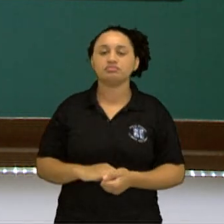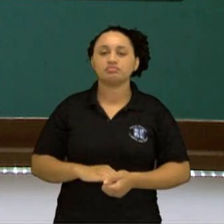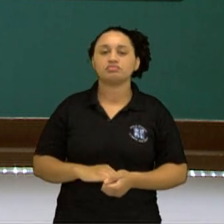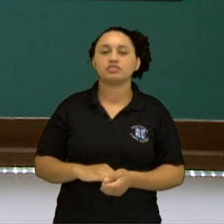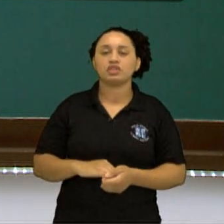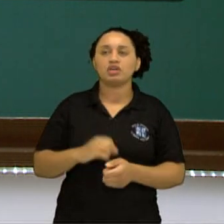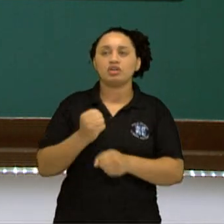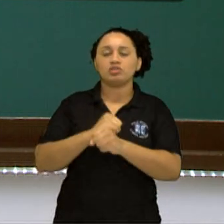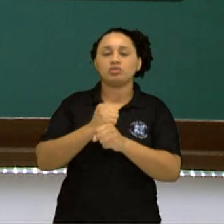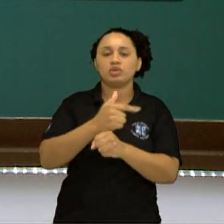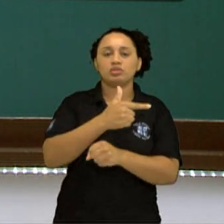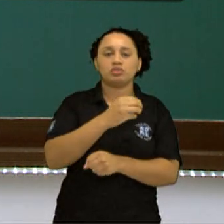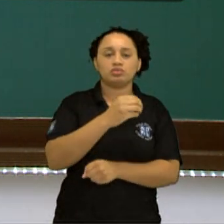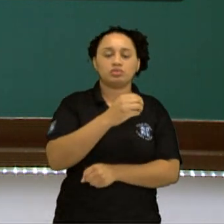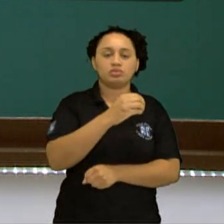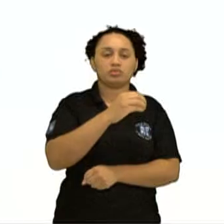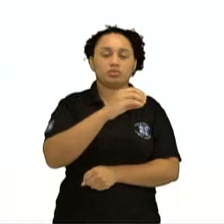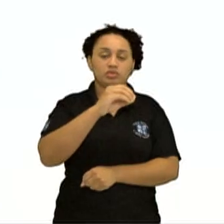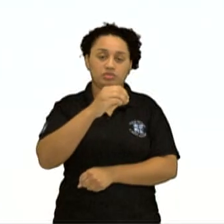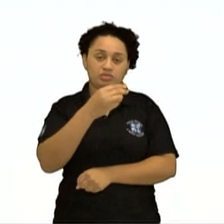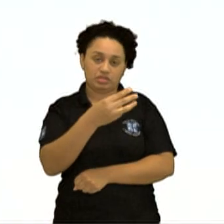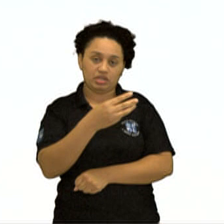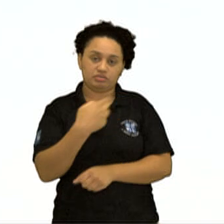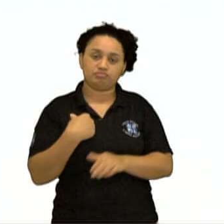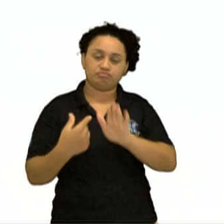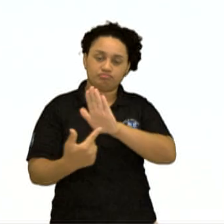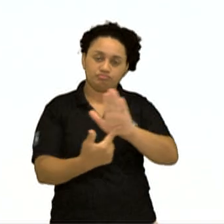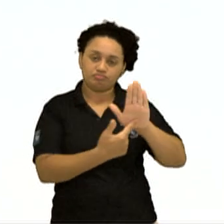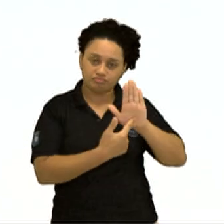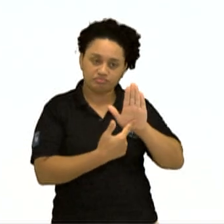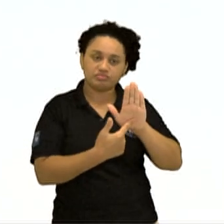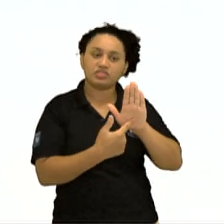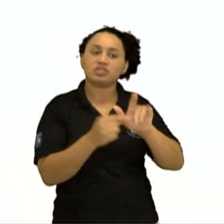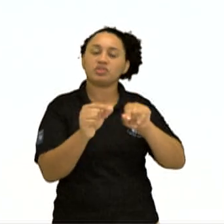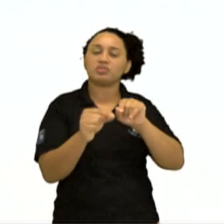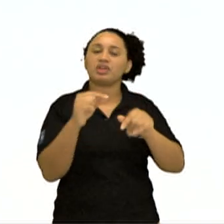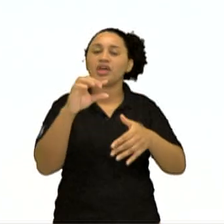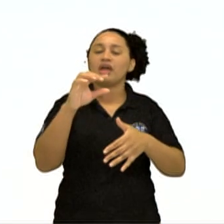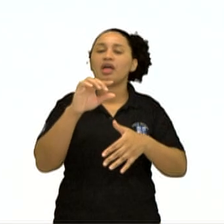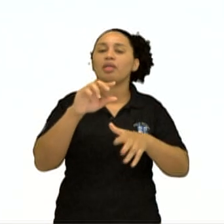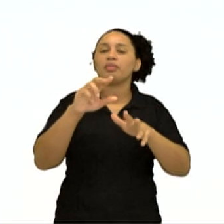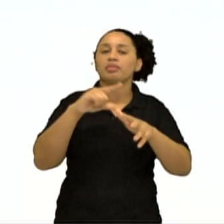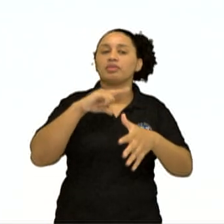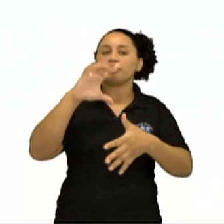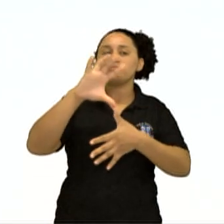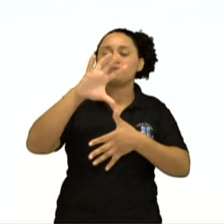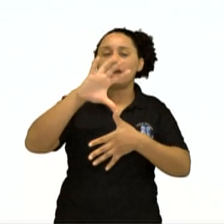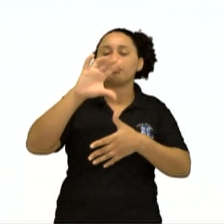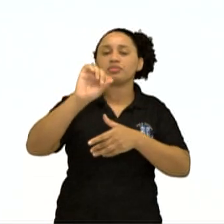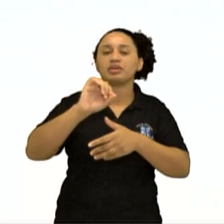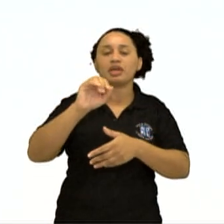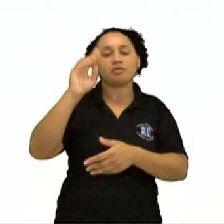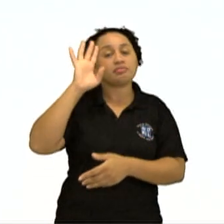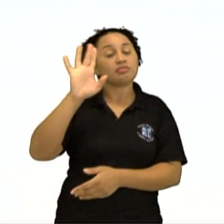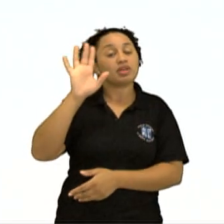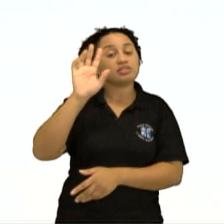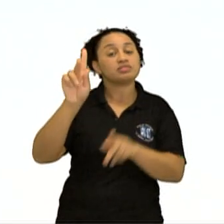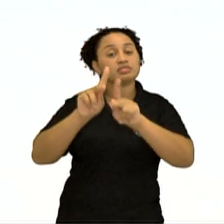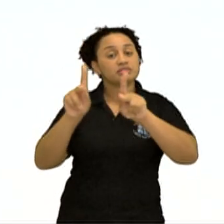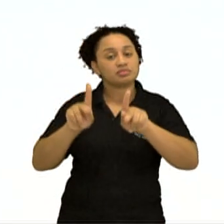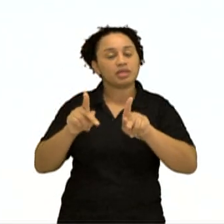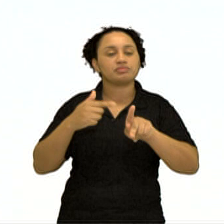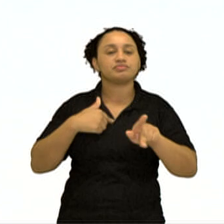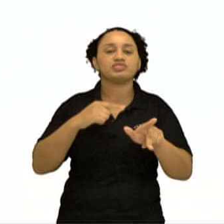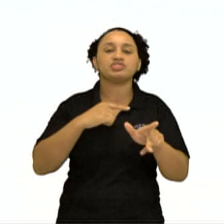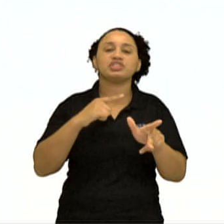2003, em sua exposição da obra Mapa, Imagine a Paz, ela distribuiu